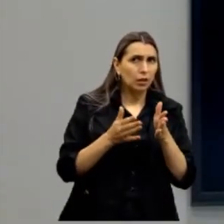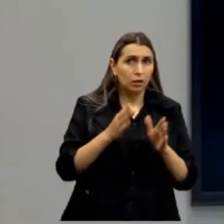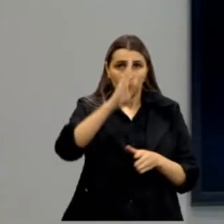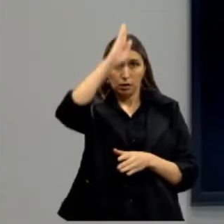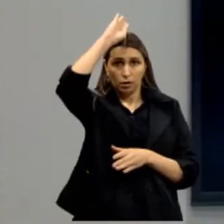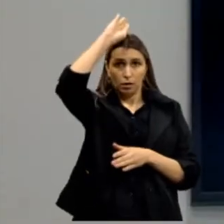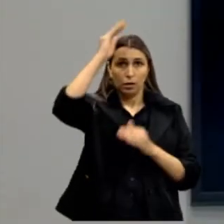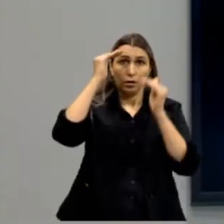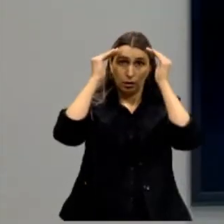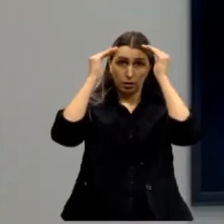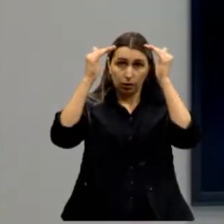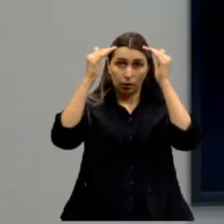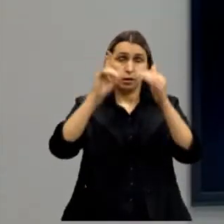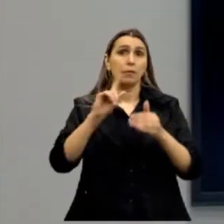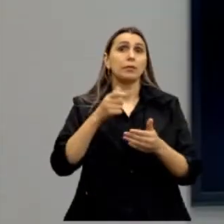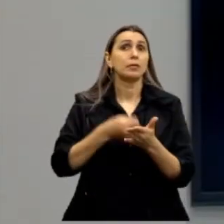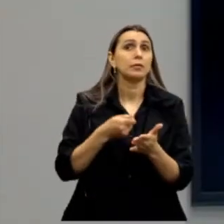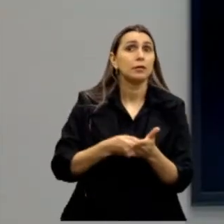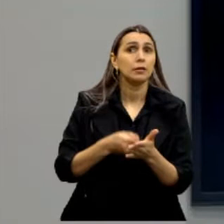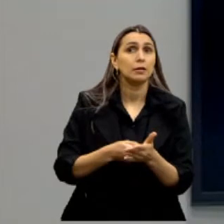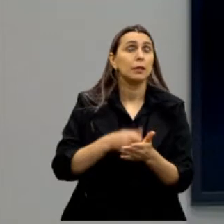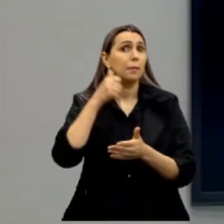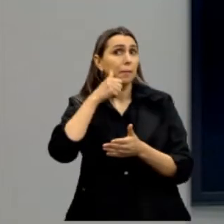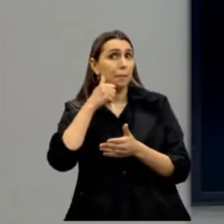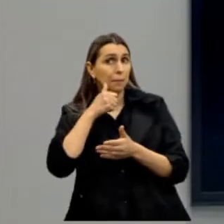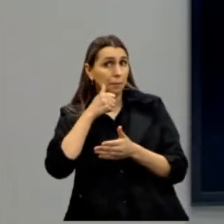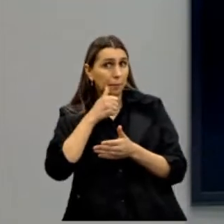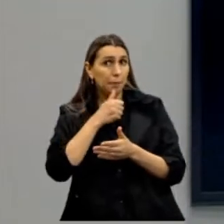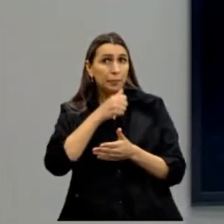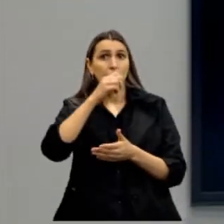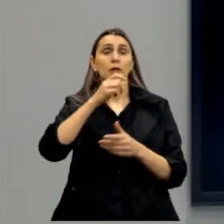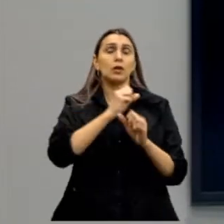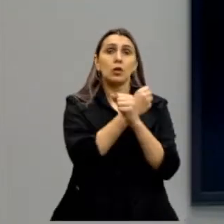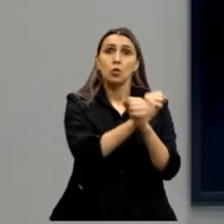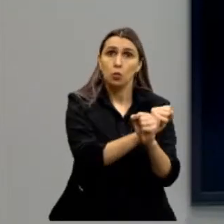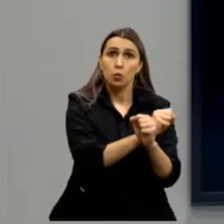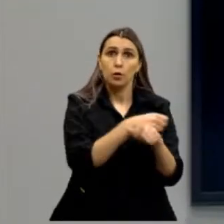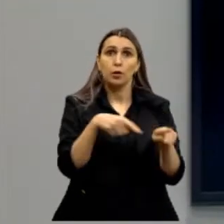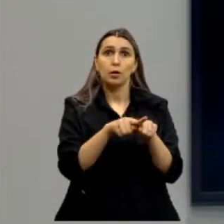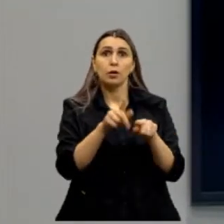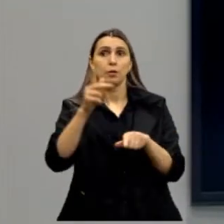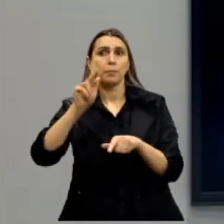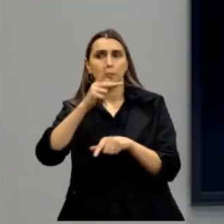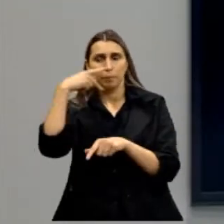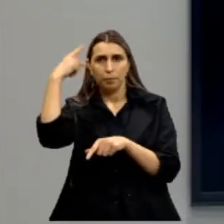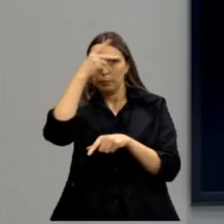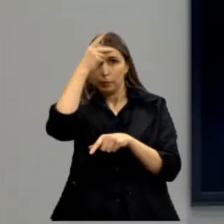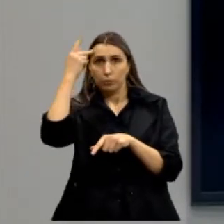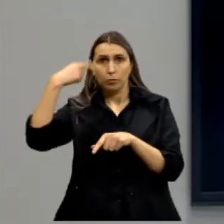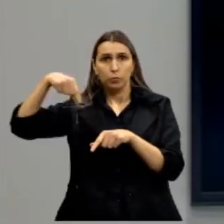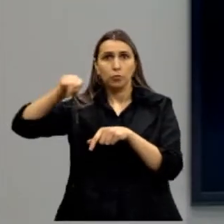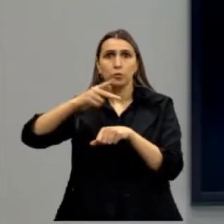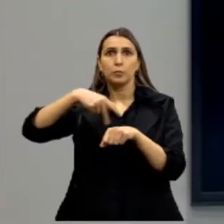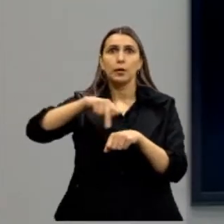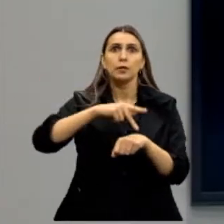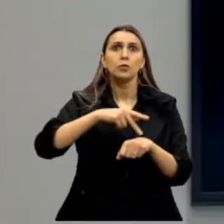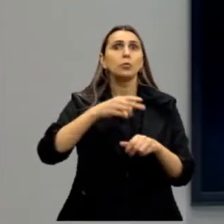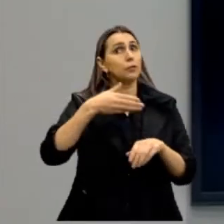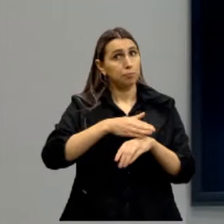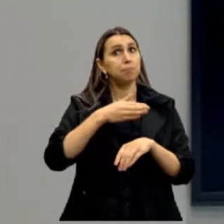eu teria que respeitar, mas eu ia lutar para que as mulheres, os escravizados e os estrangeiros pudessem participar das discussões.